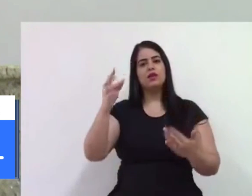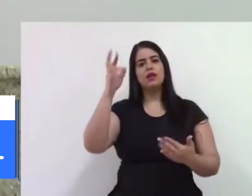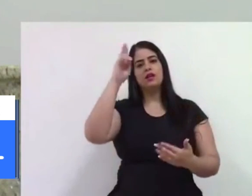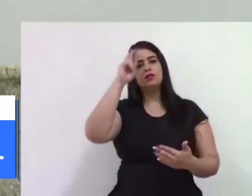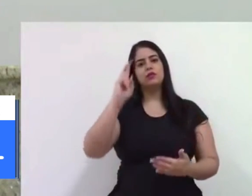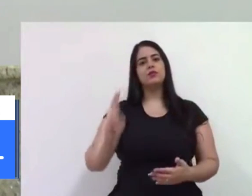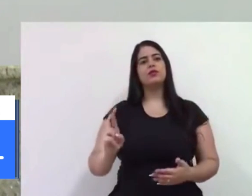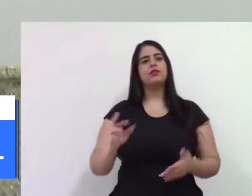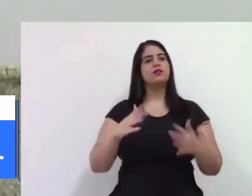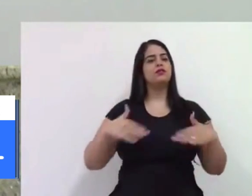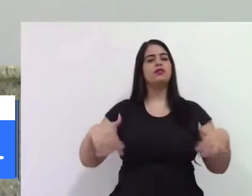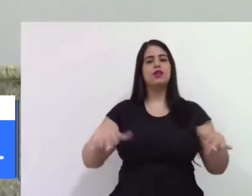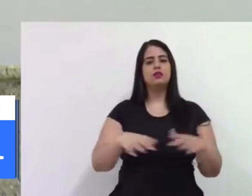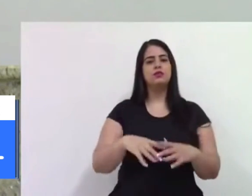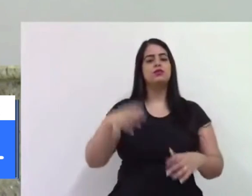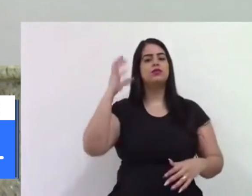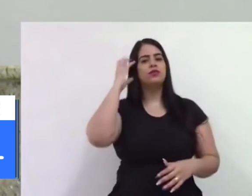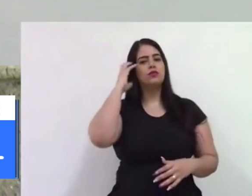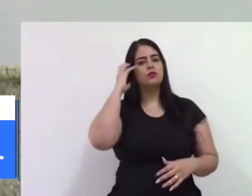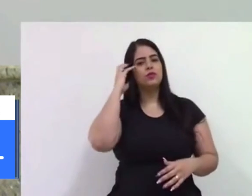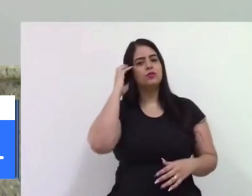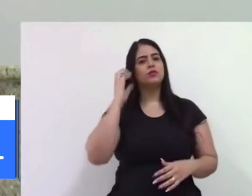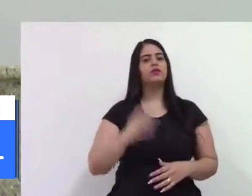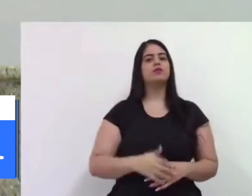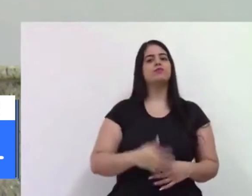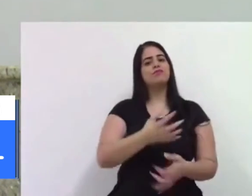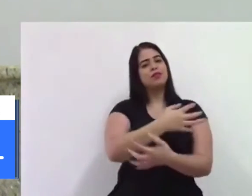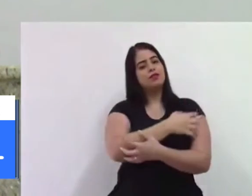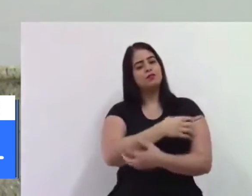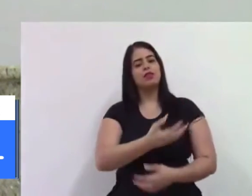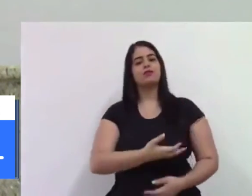a todos que estão me ouvindo, deixo um abraço de coração. Agradeço.